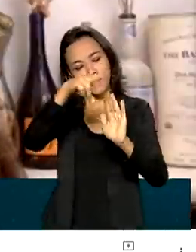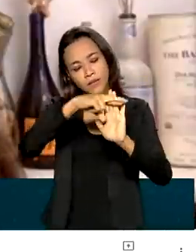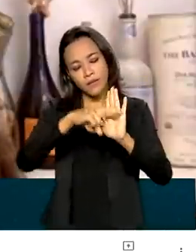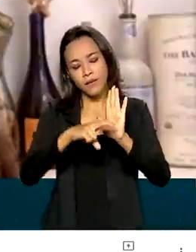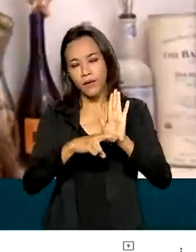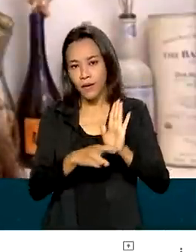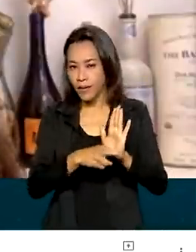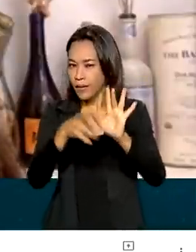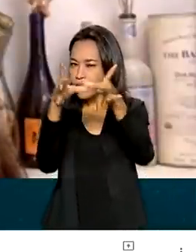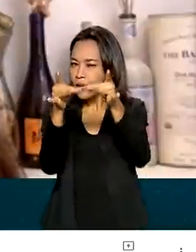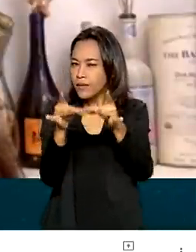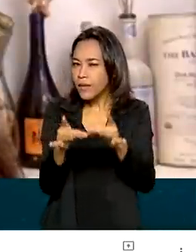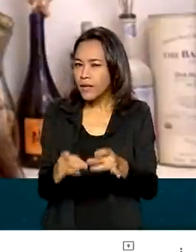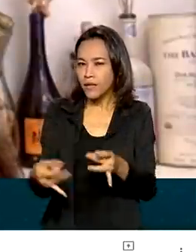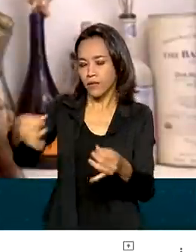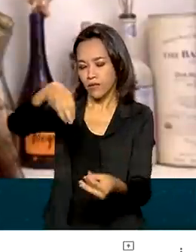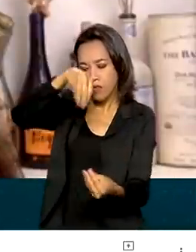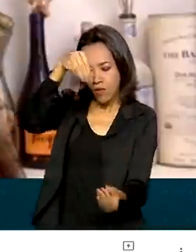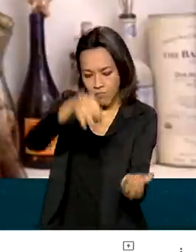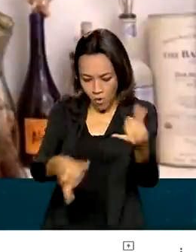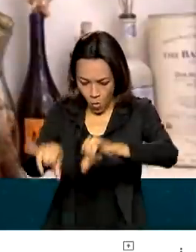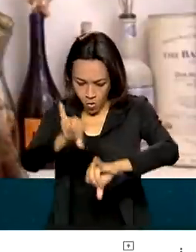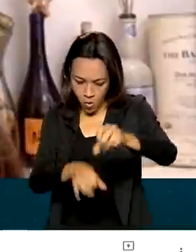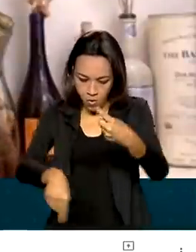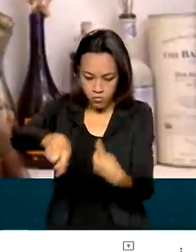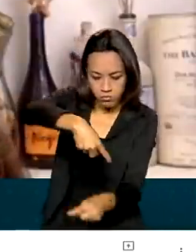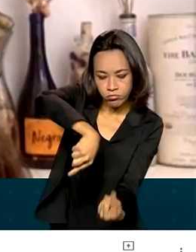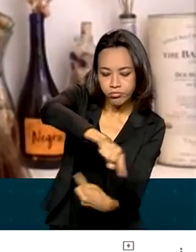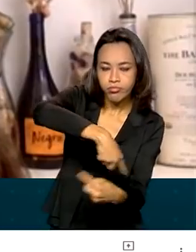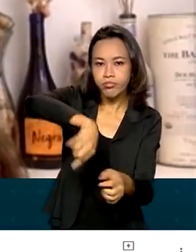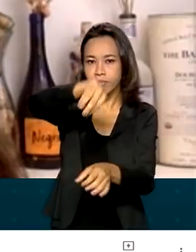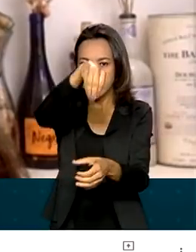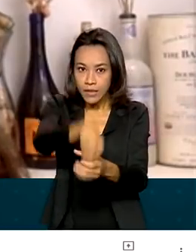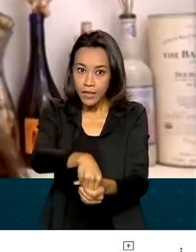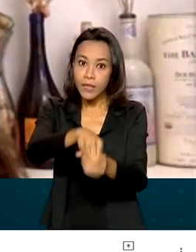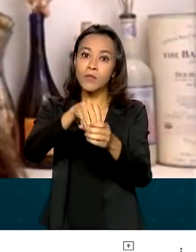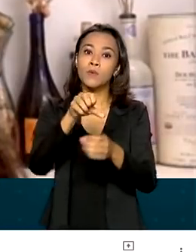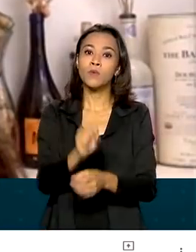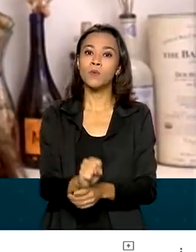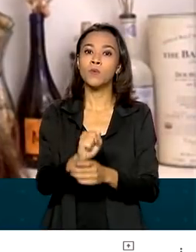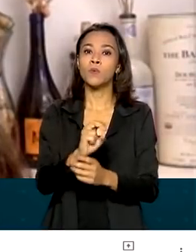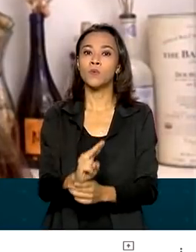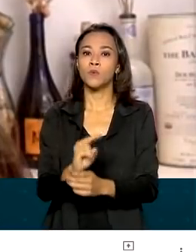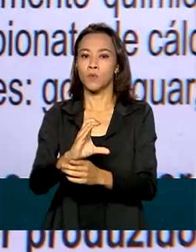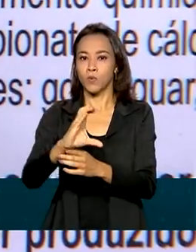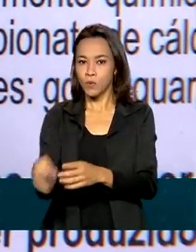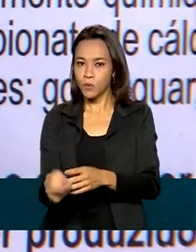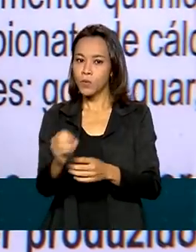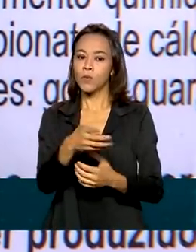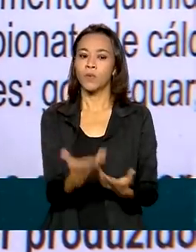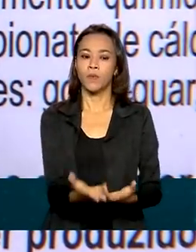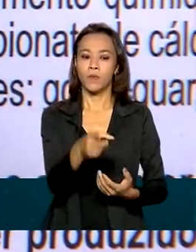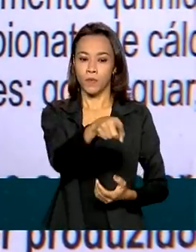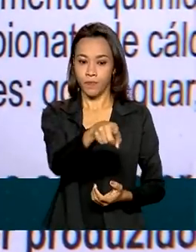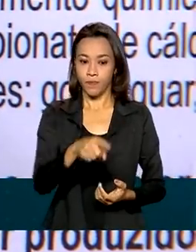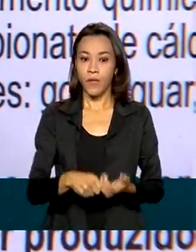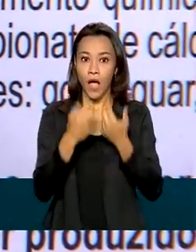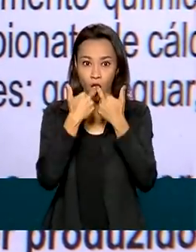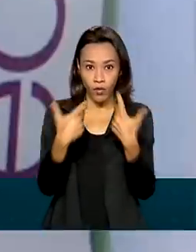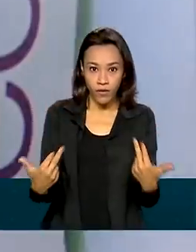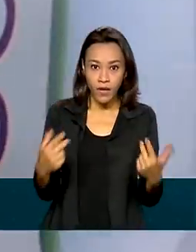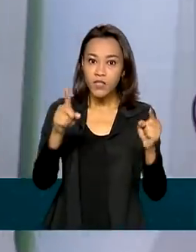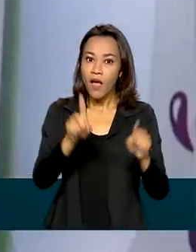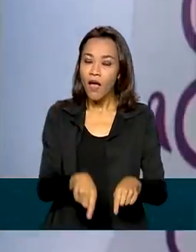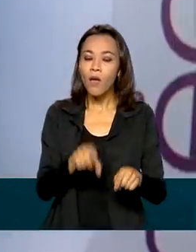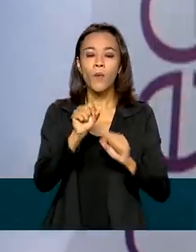tecnológicos, ingredientes obrigatórios e ingredientes opcionais, aditivos e coadjuvantes de tecnologia. A novidade é a